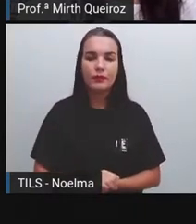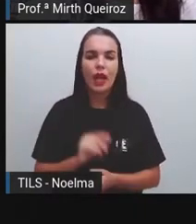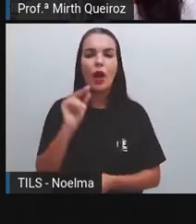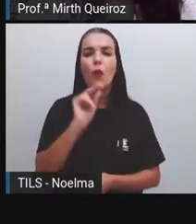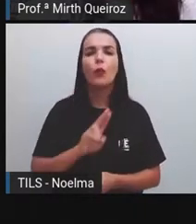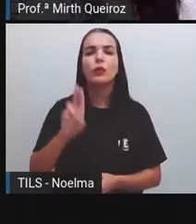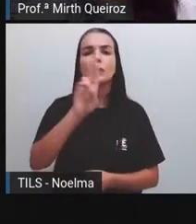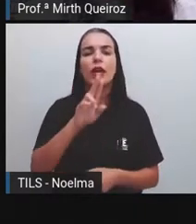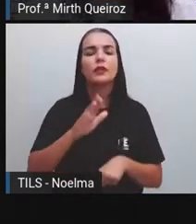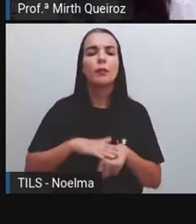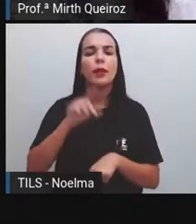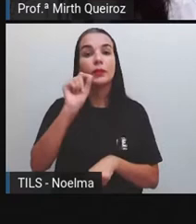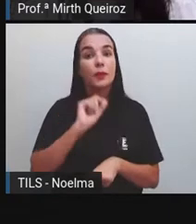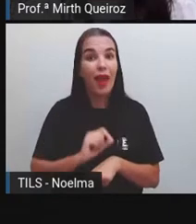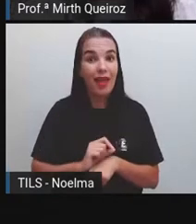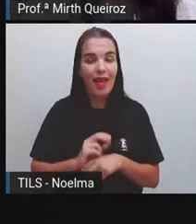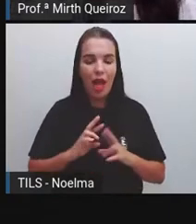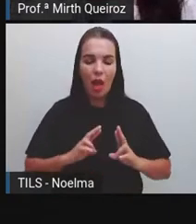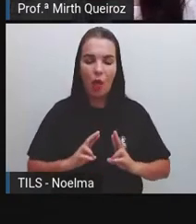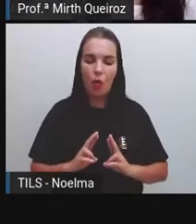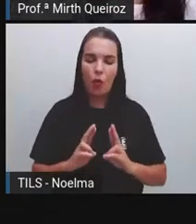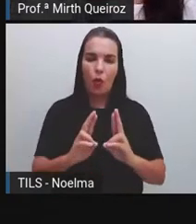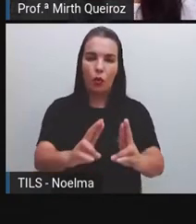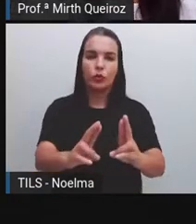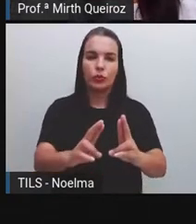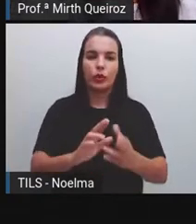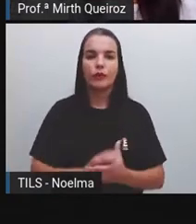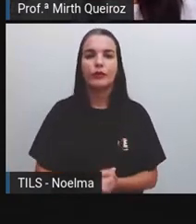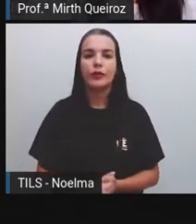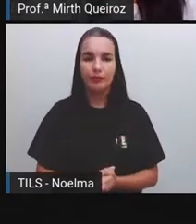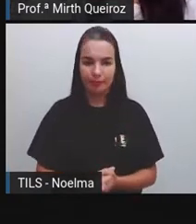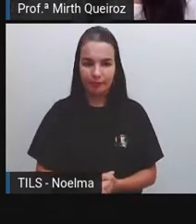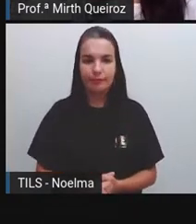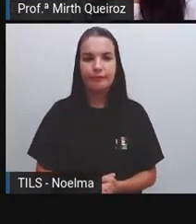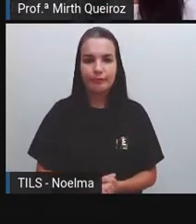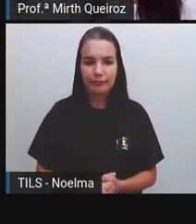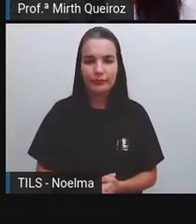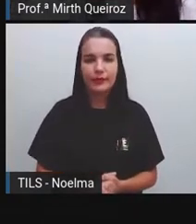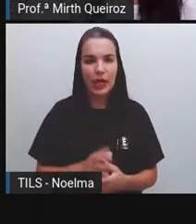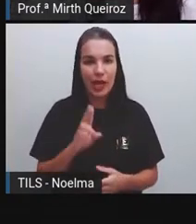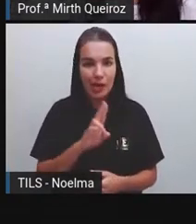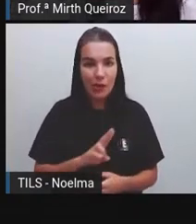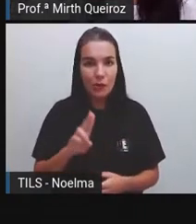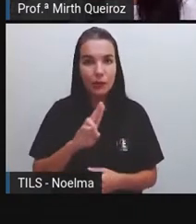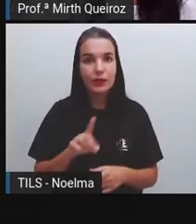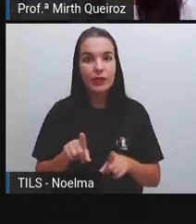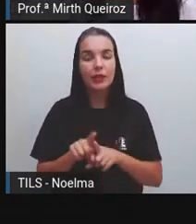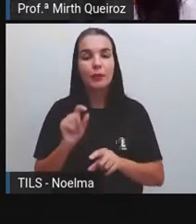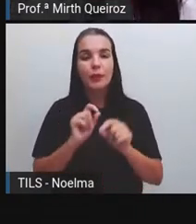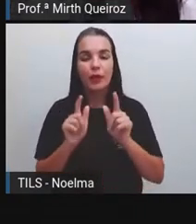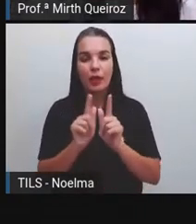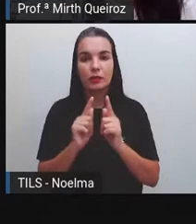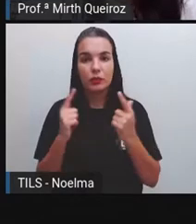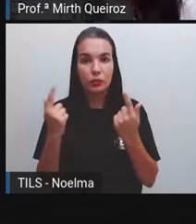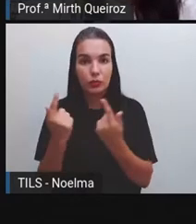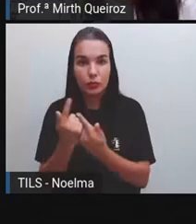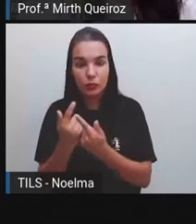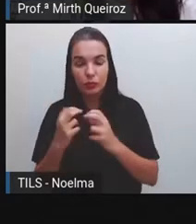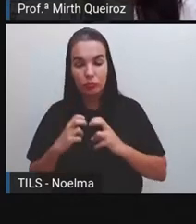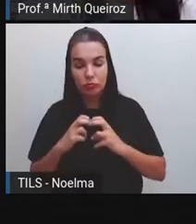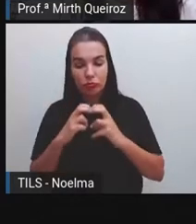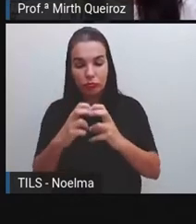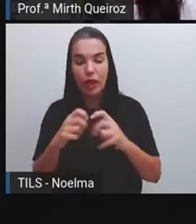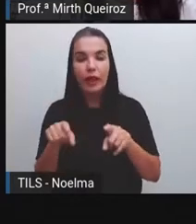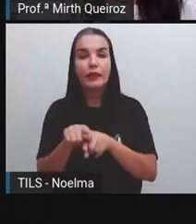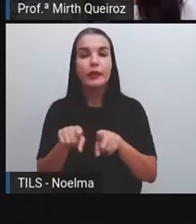população? São as rodovias, né? A gente utiliza aí, tanto em transportes coletivos, né? A gente utiliza as rodovias,